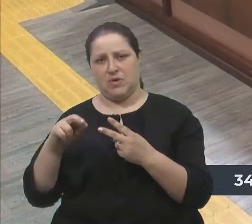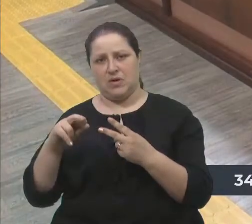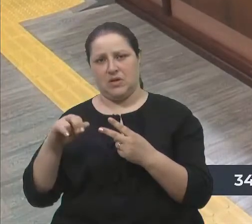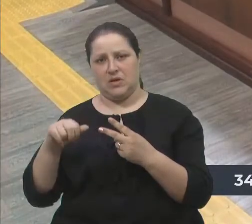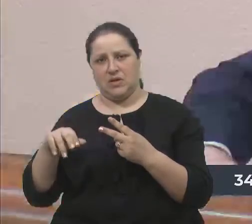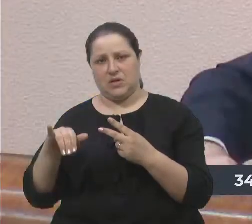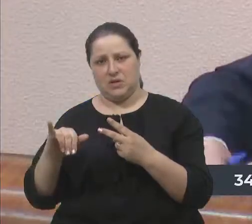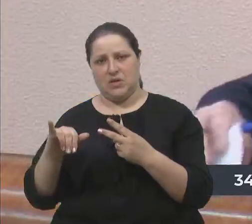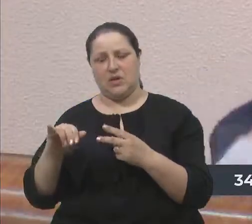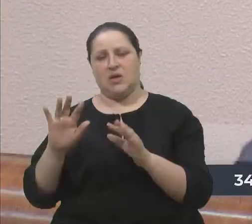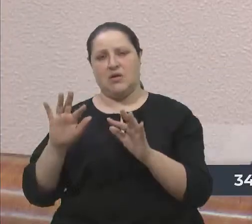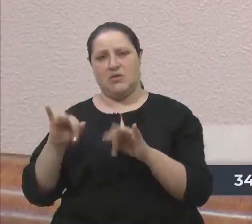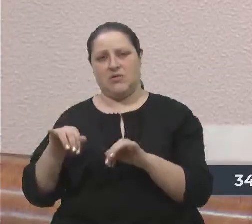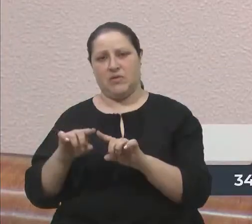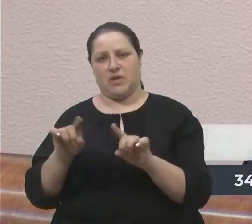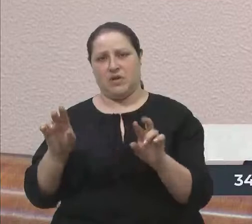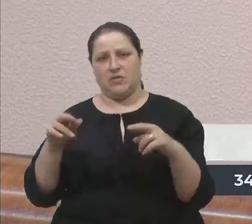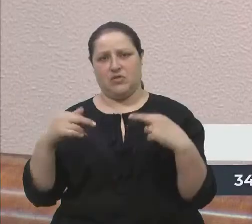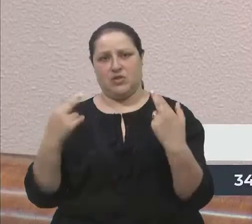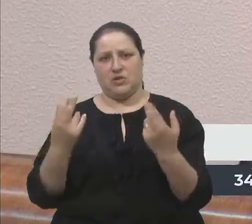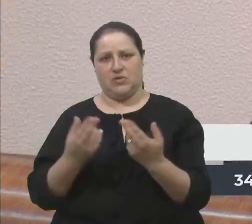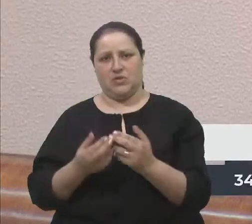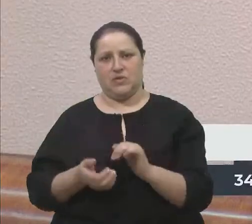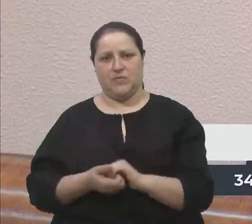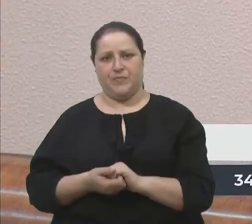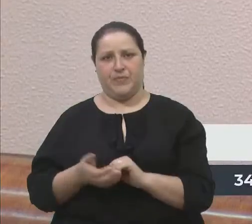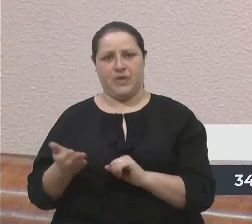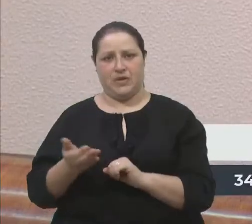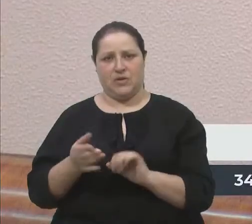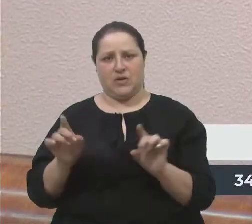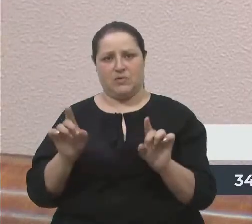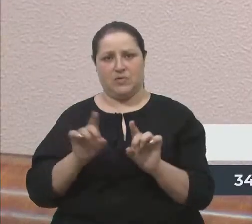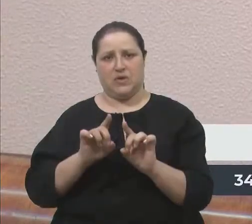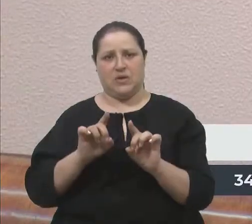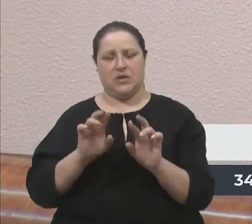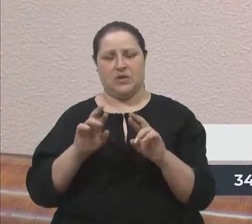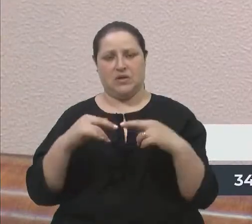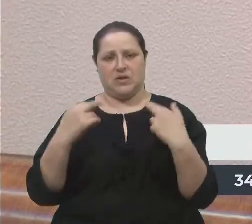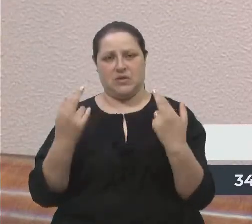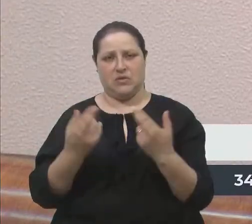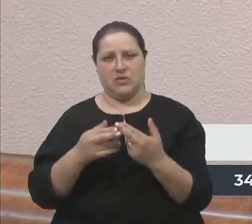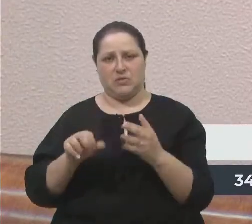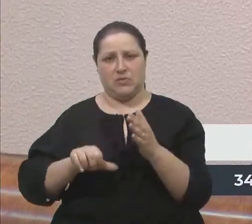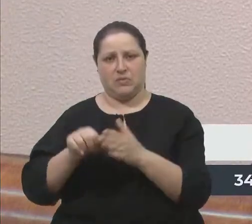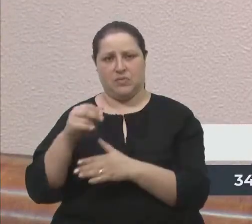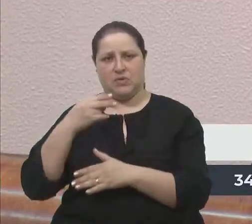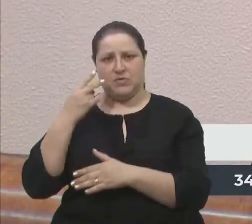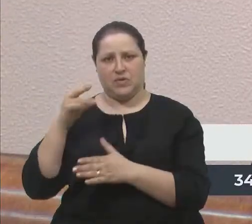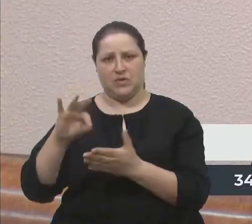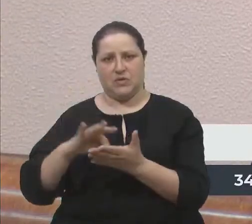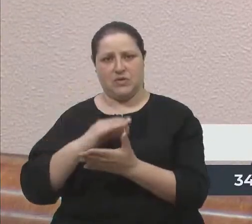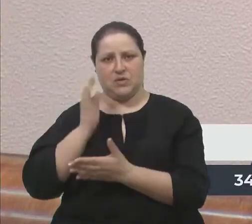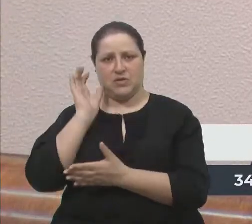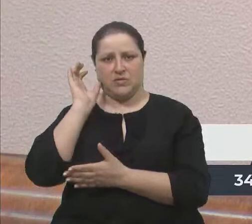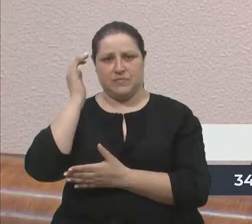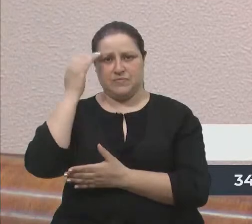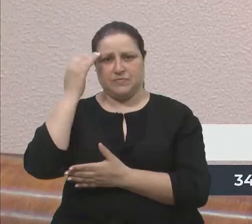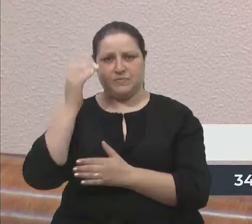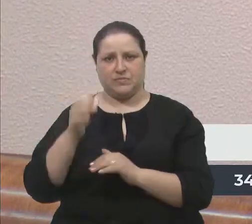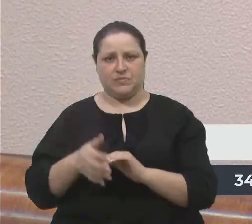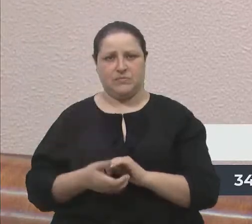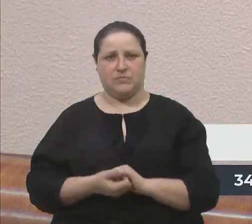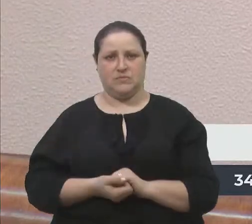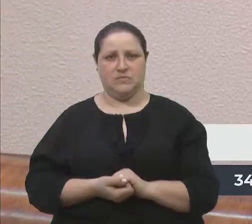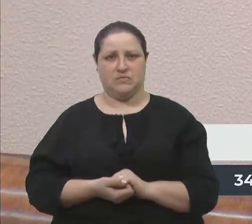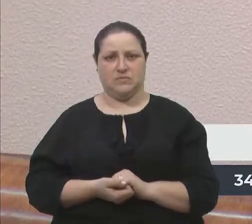expediente. Passamos o espaço pequeno expediente. Primeiro, vereador inscrito Felipe João Grememeyer.